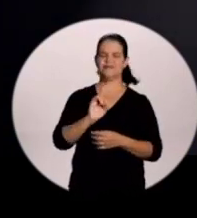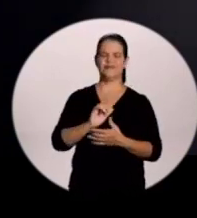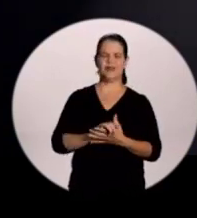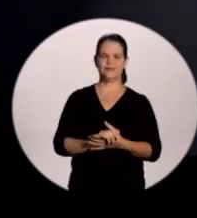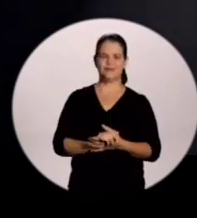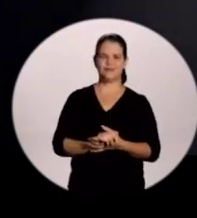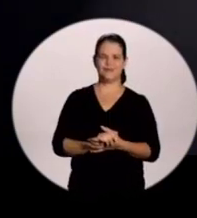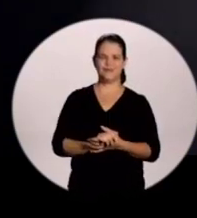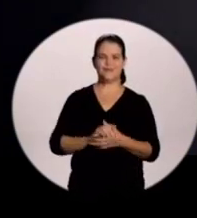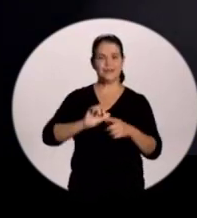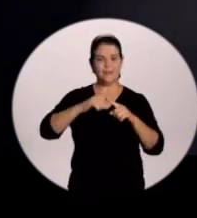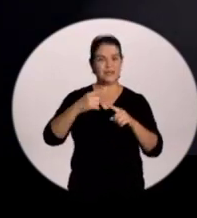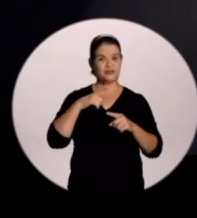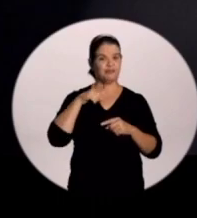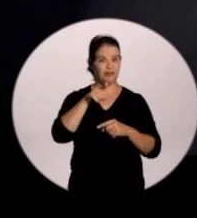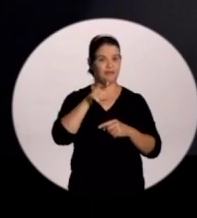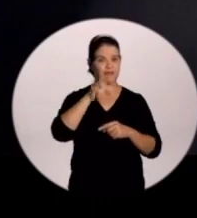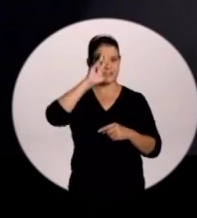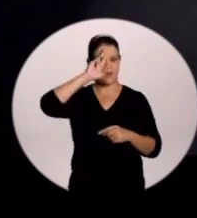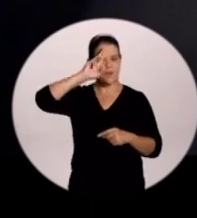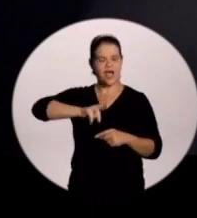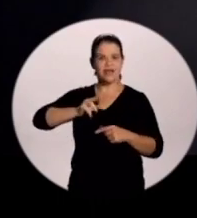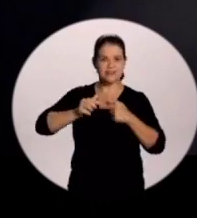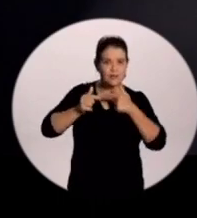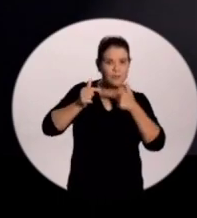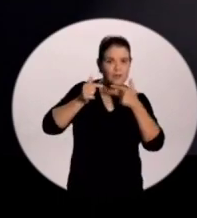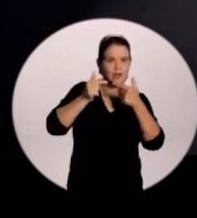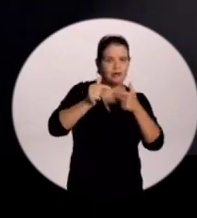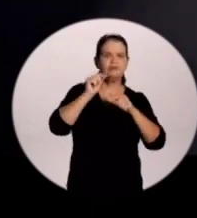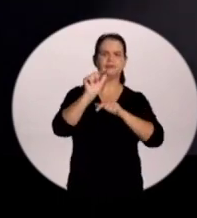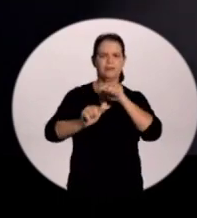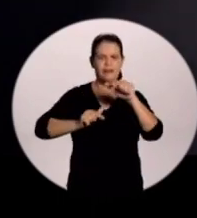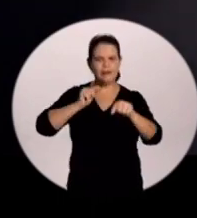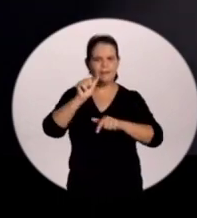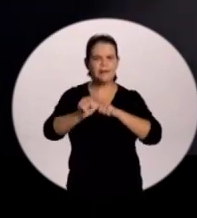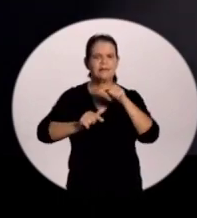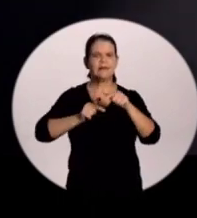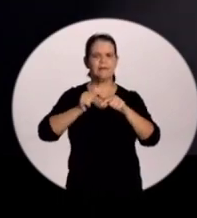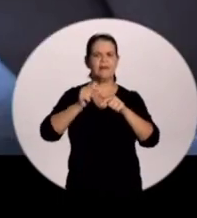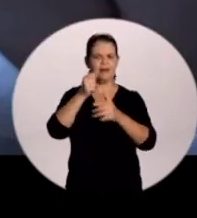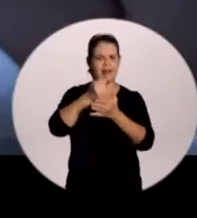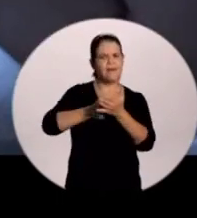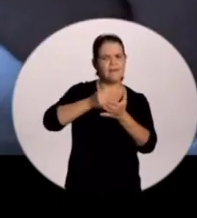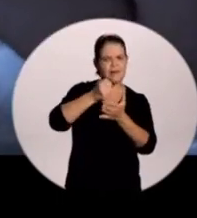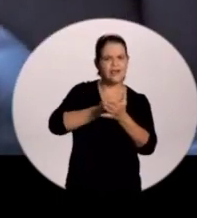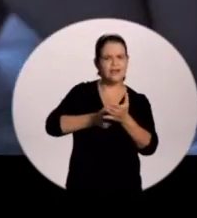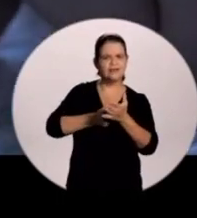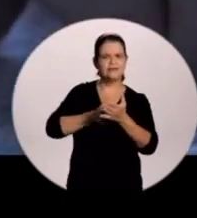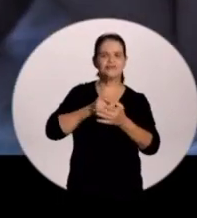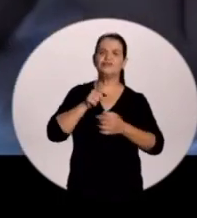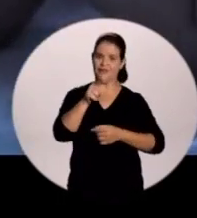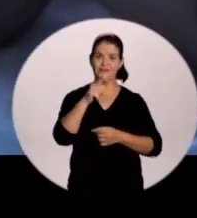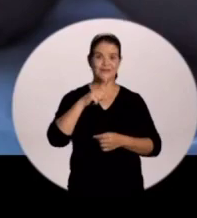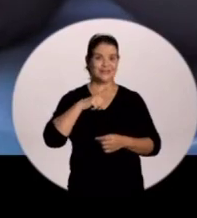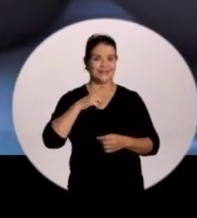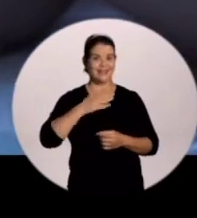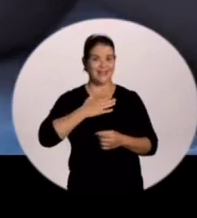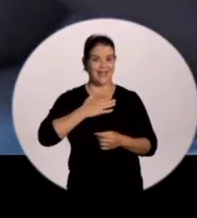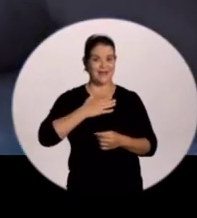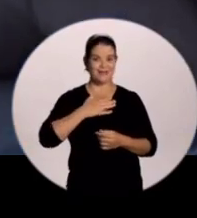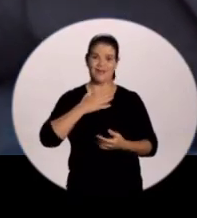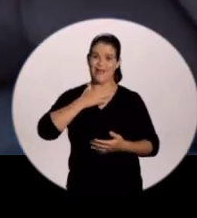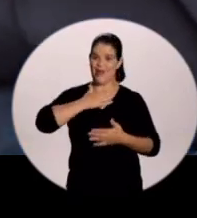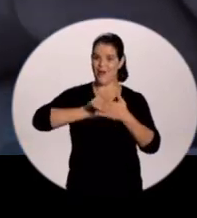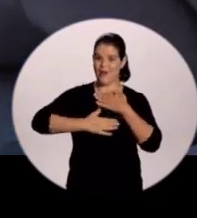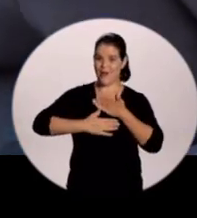ser fácil Mas eu tenho em você uma razão pra lutar Pra trabalhar Pra resistir E você tem